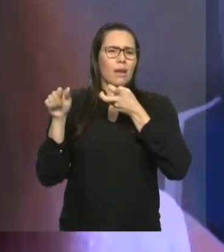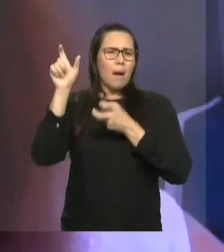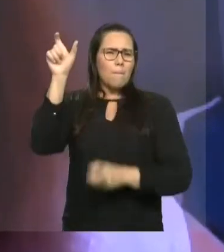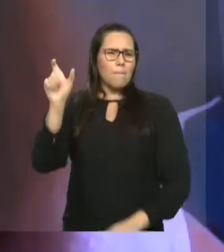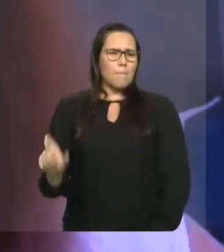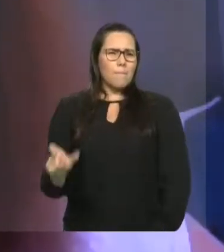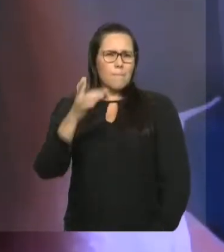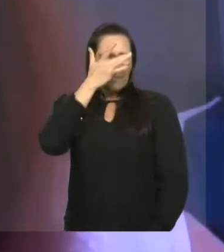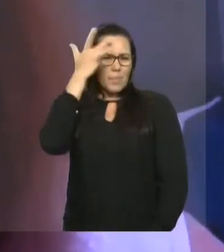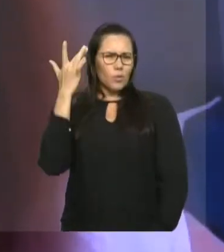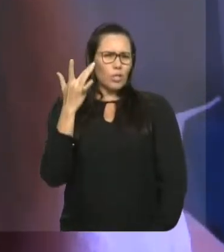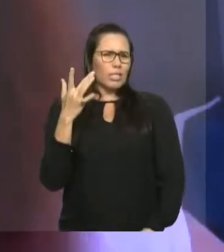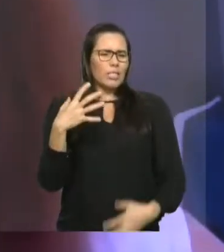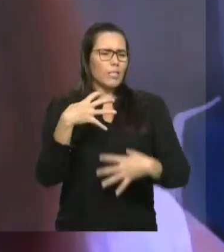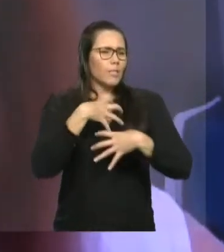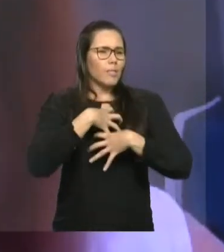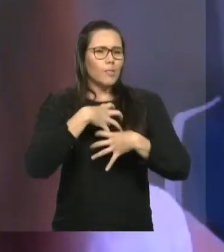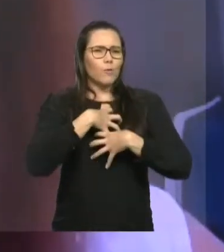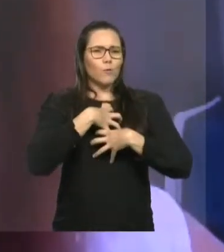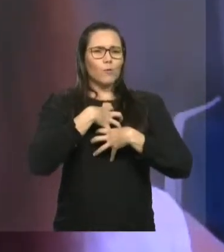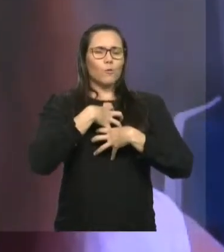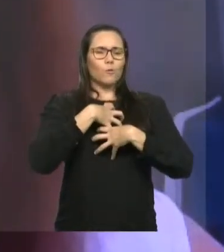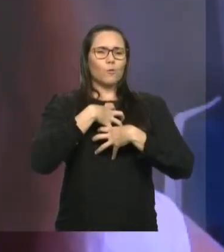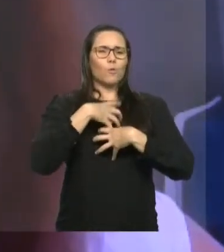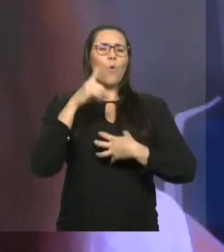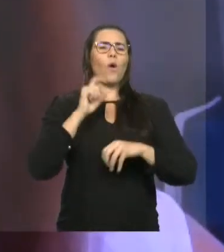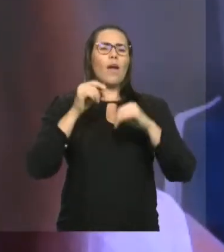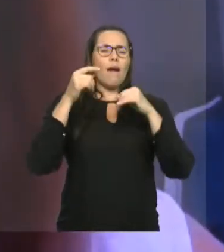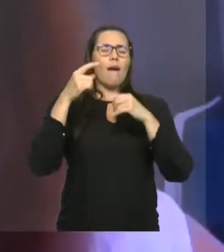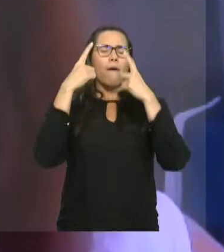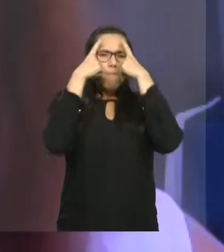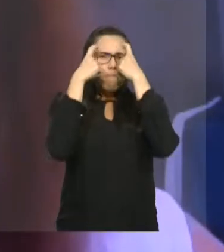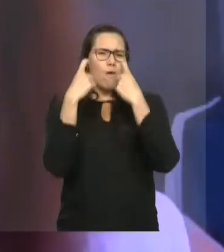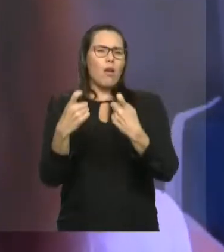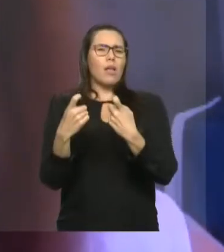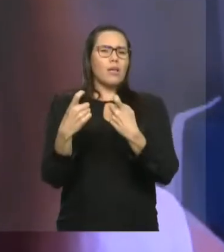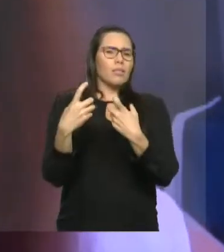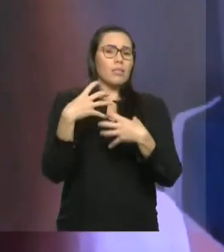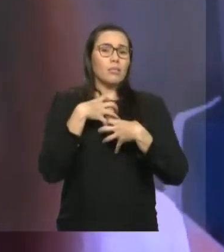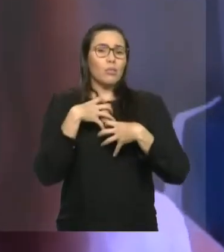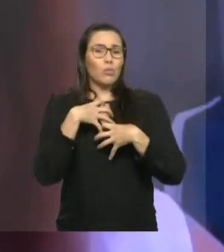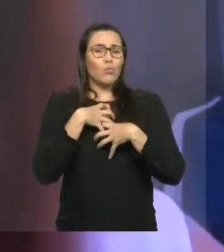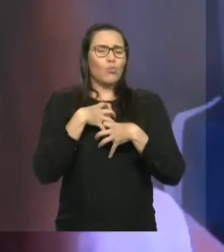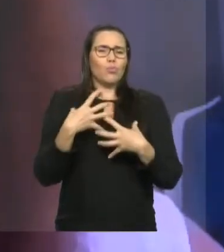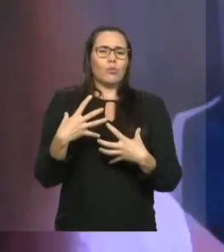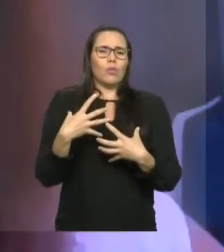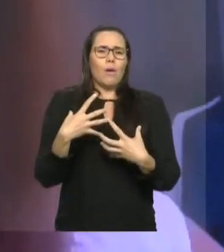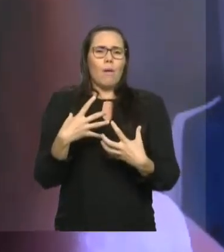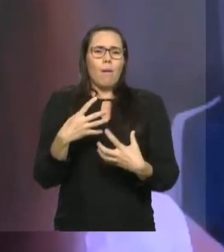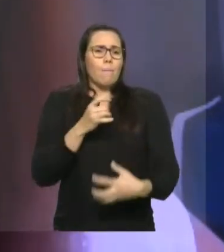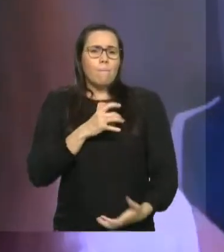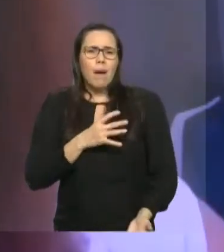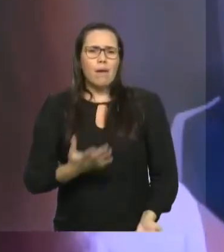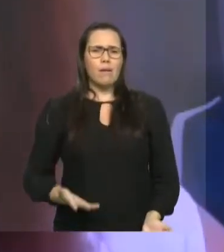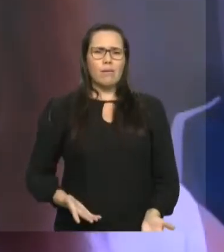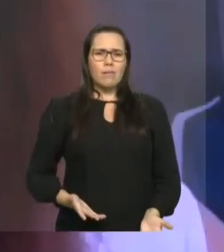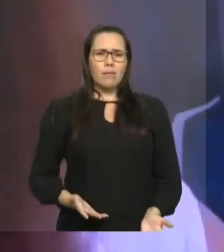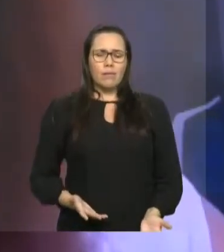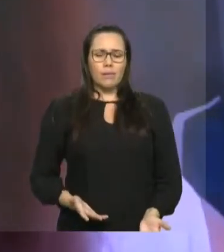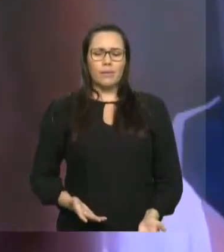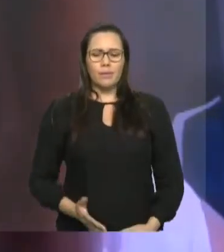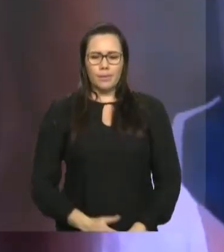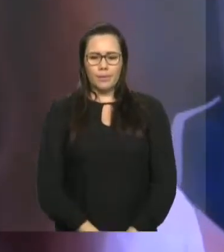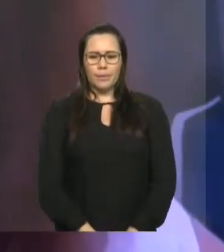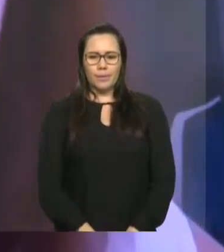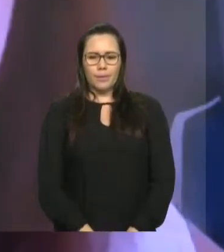apresente e violente uma mulher. Então, esse formulário que a gente está propondo, e aí com certeza deverá ser